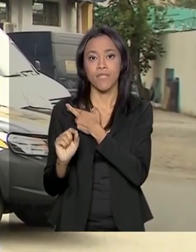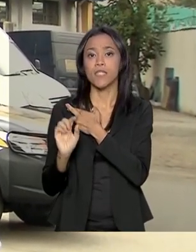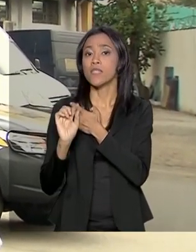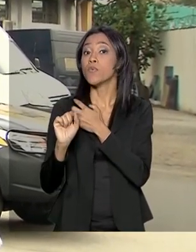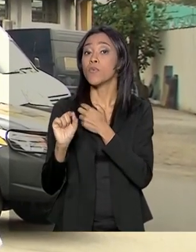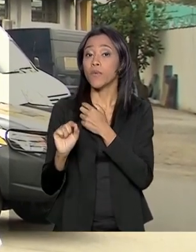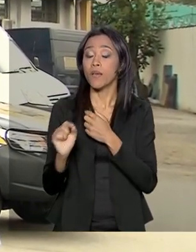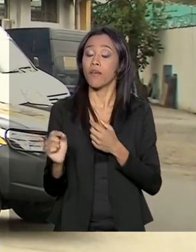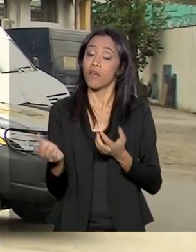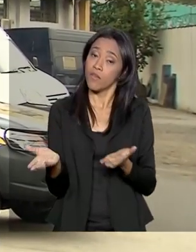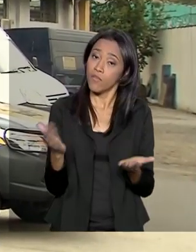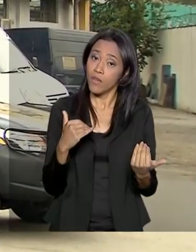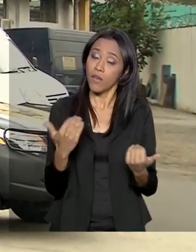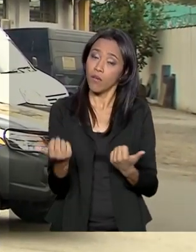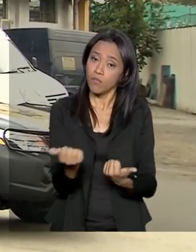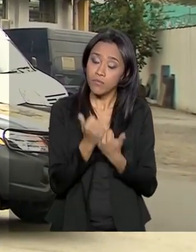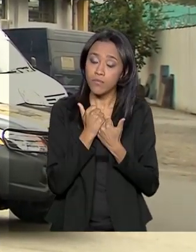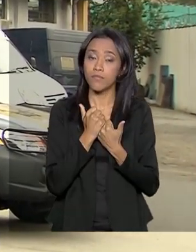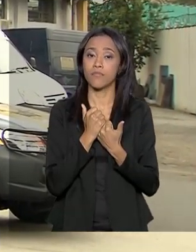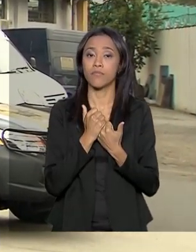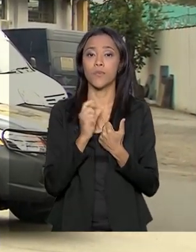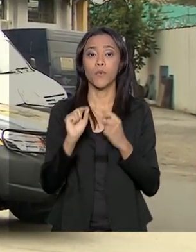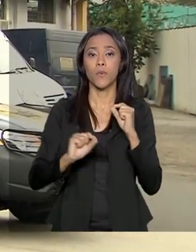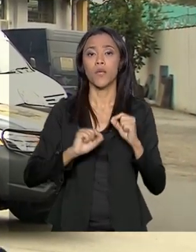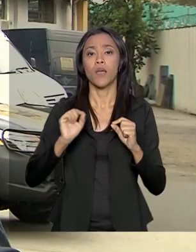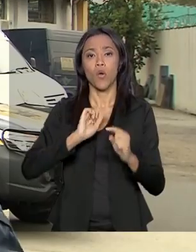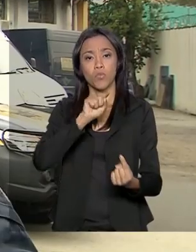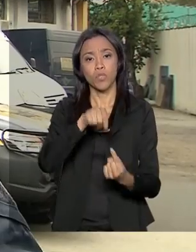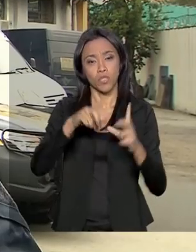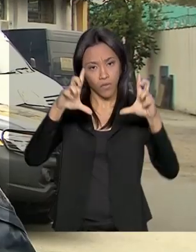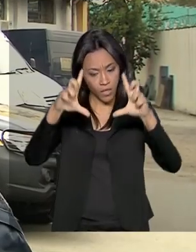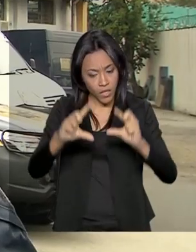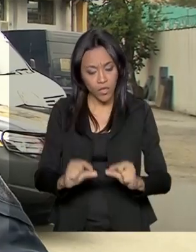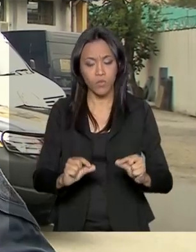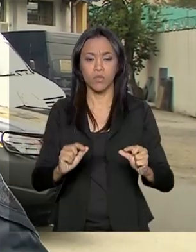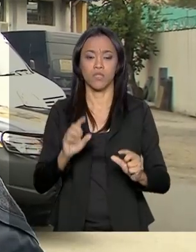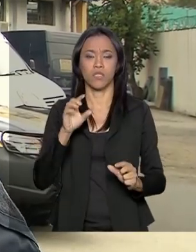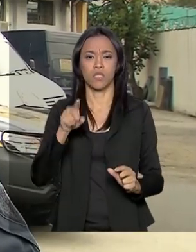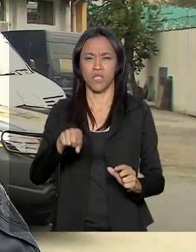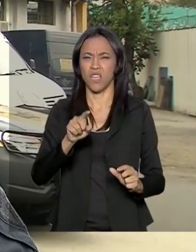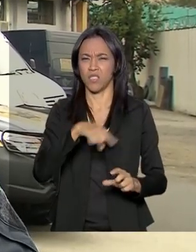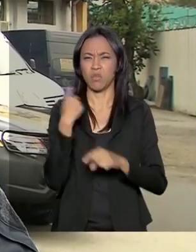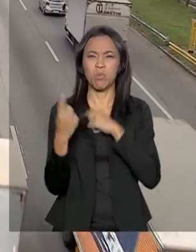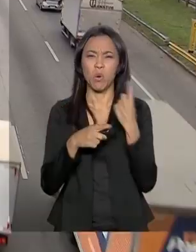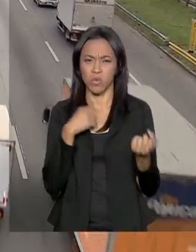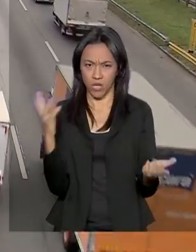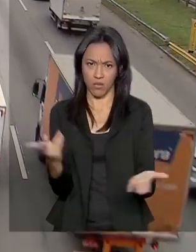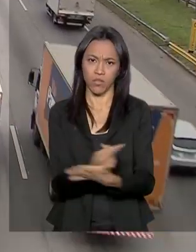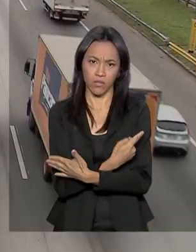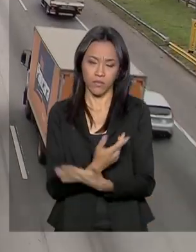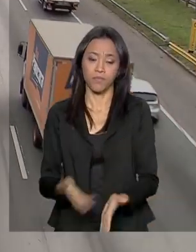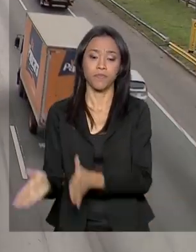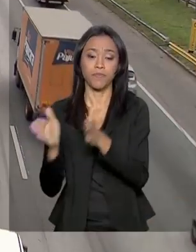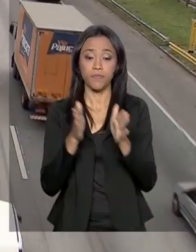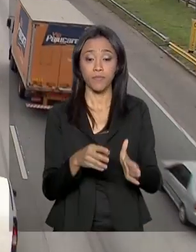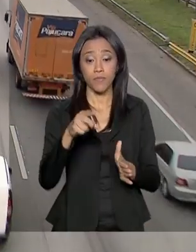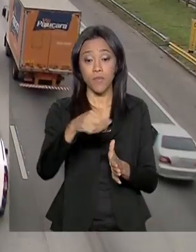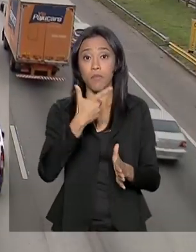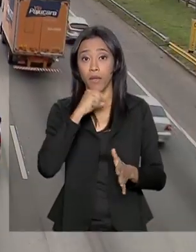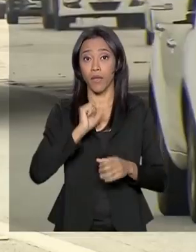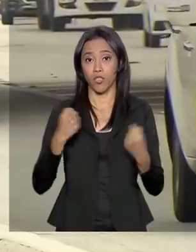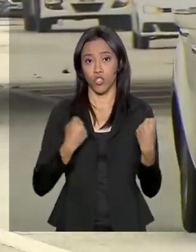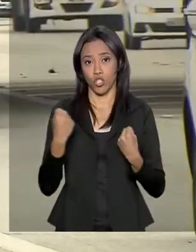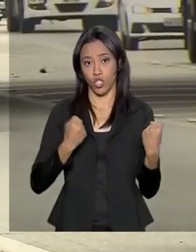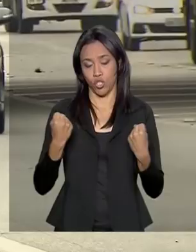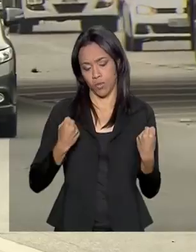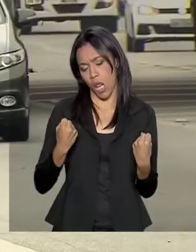venha para contribuir na redução e no alcance desse zero em mortes no trânsito. Para o motorista rodar seguro,